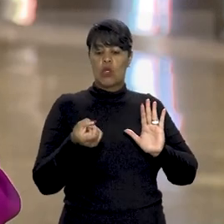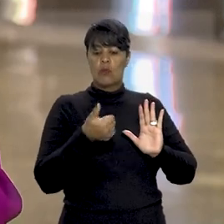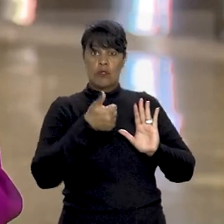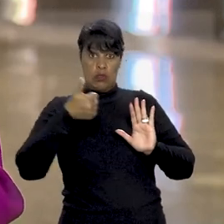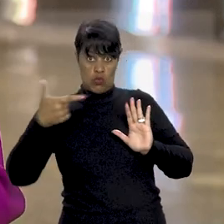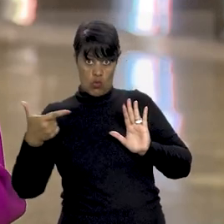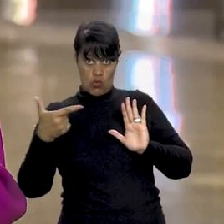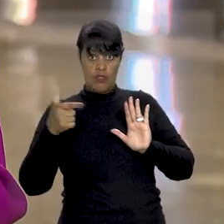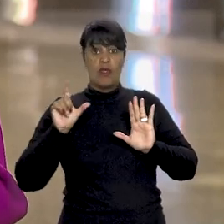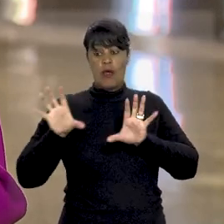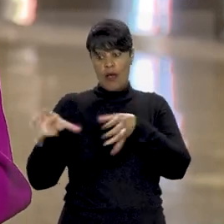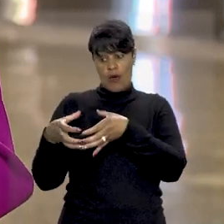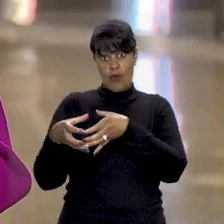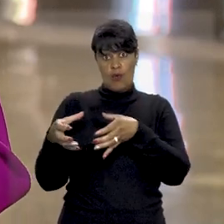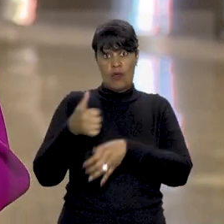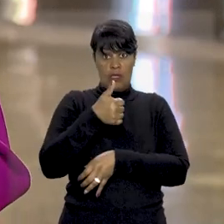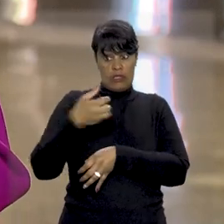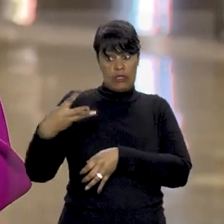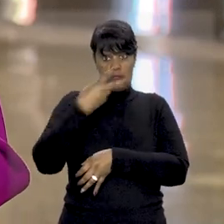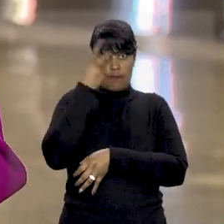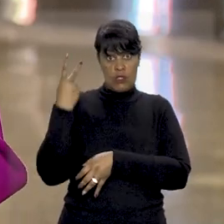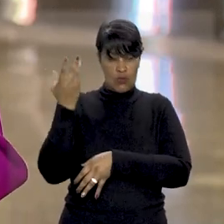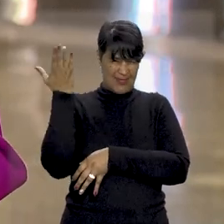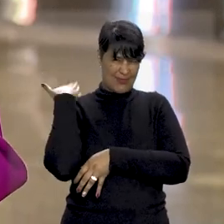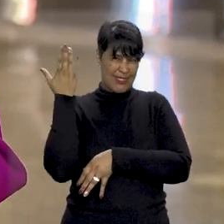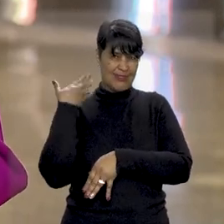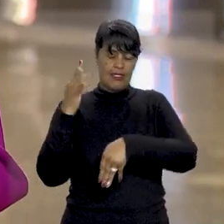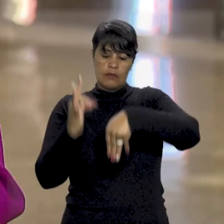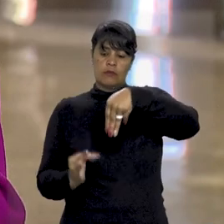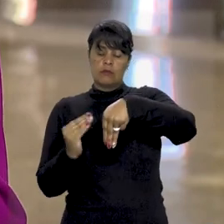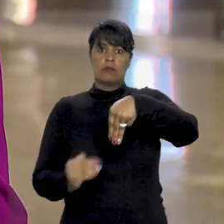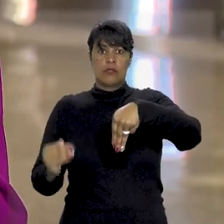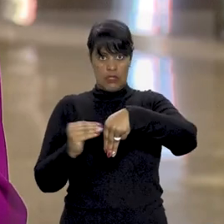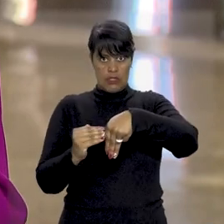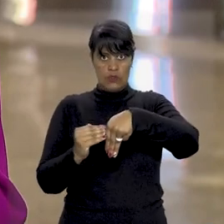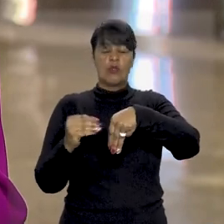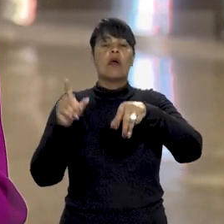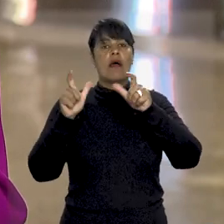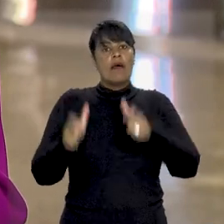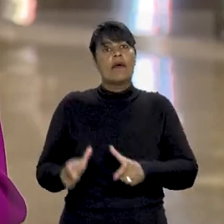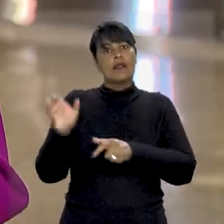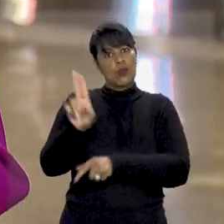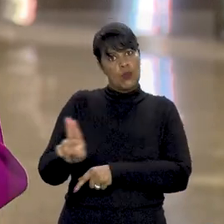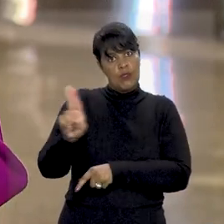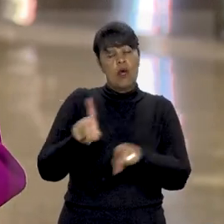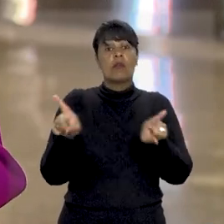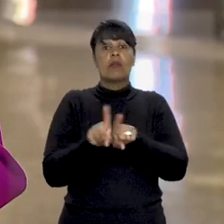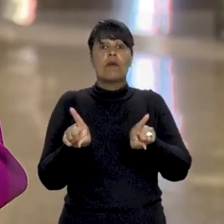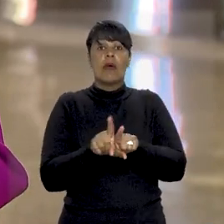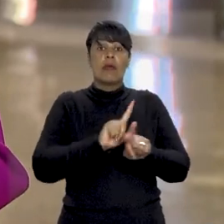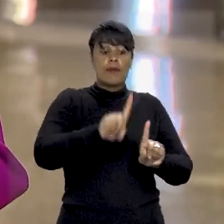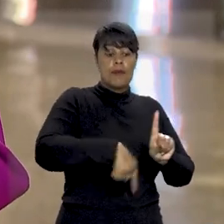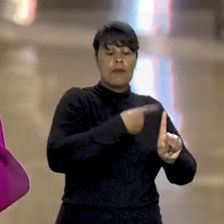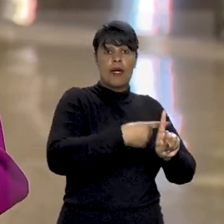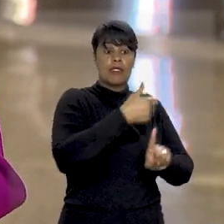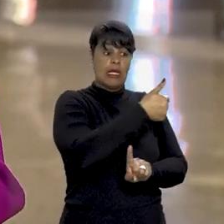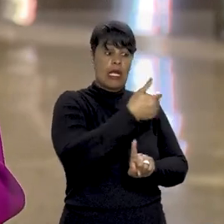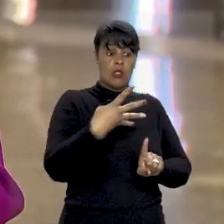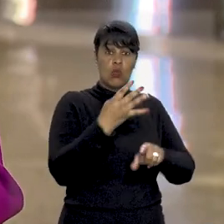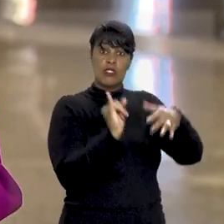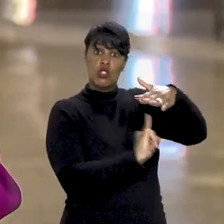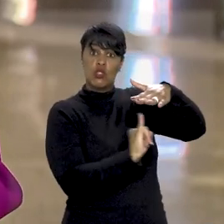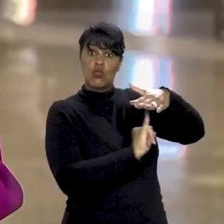pessoas que ocupavam cargos de ministros à época, além da União e de 14 instituições públicas ligadas ao governo federal,